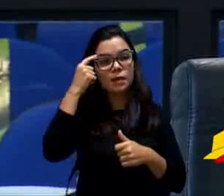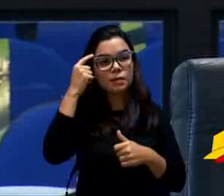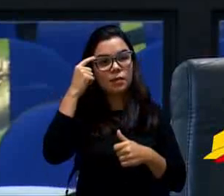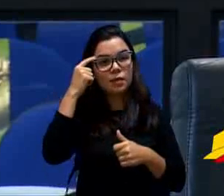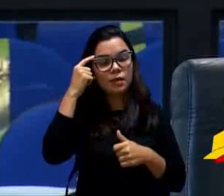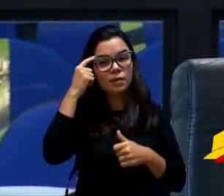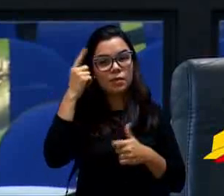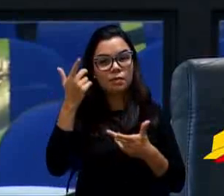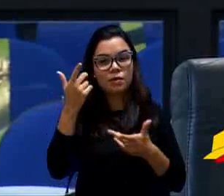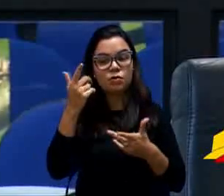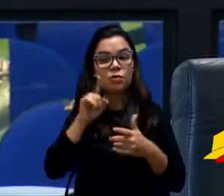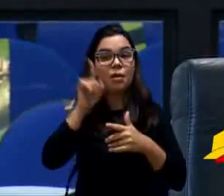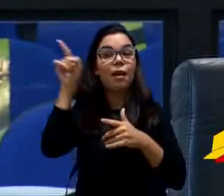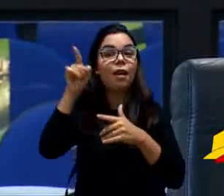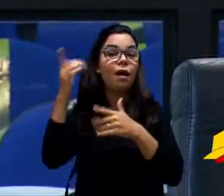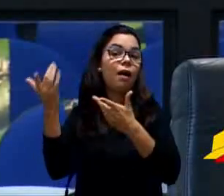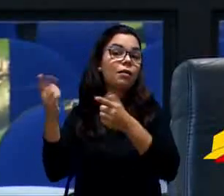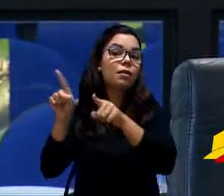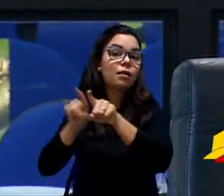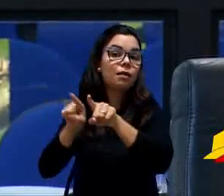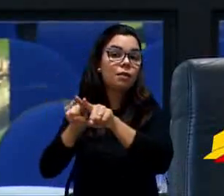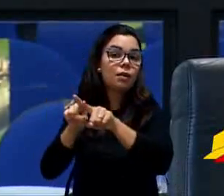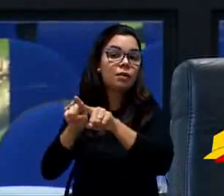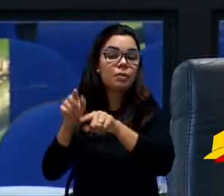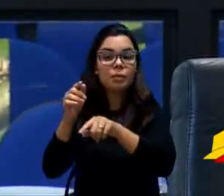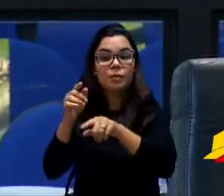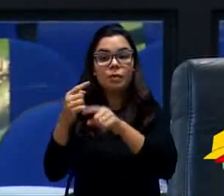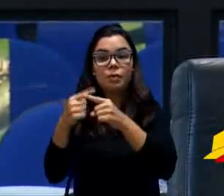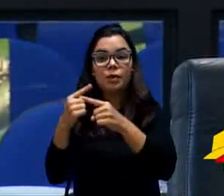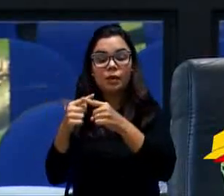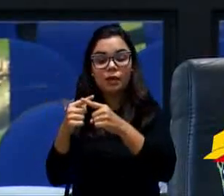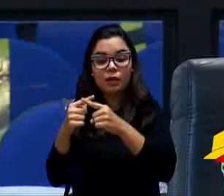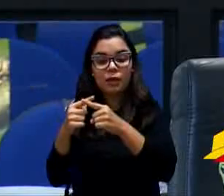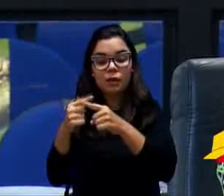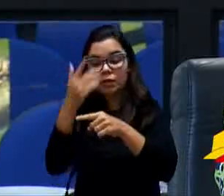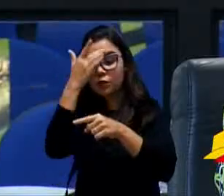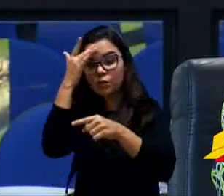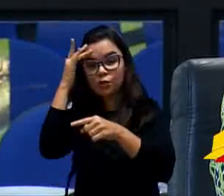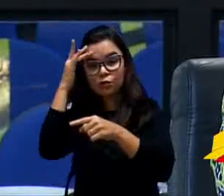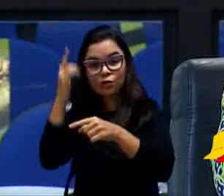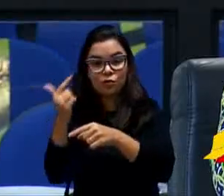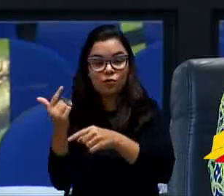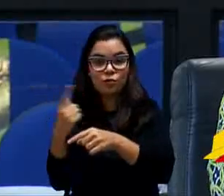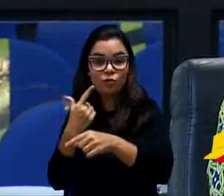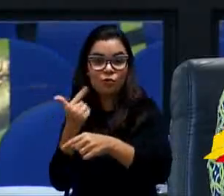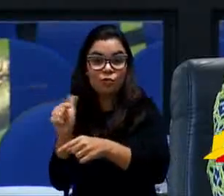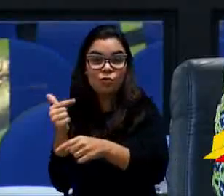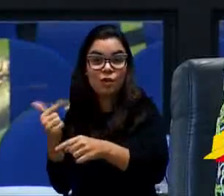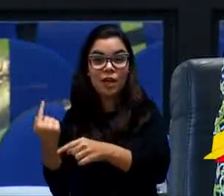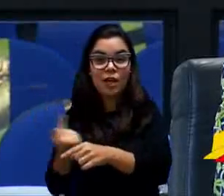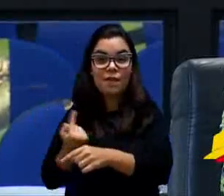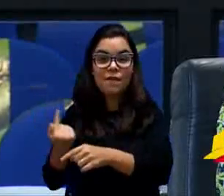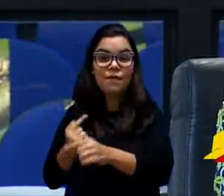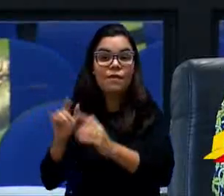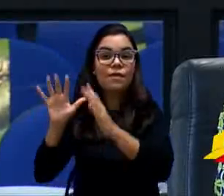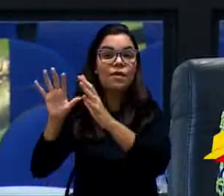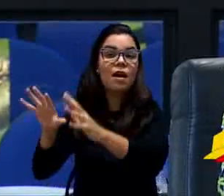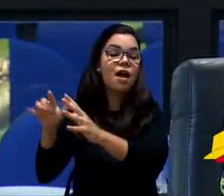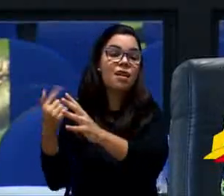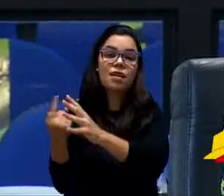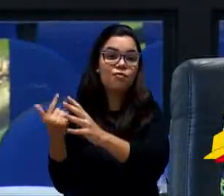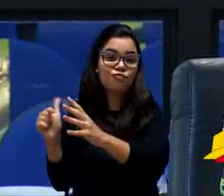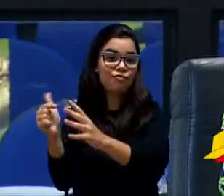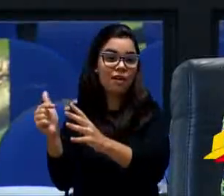naquele bairro lá também, que ninguém tem nada individualizado. Então, fiz uma emenda a esse projeto agora, acrescentando àquele bairro,